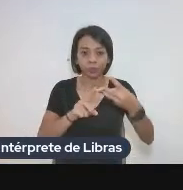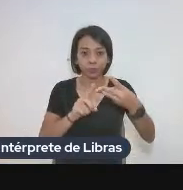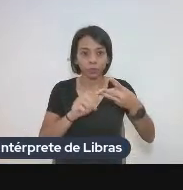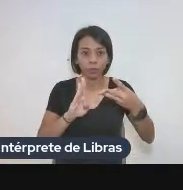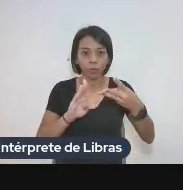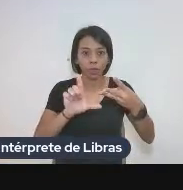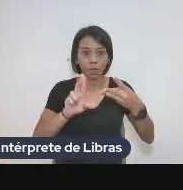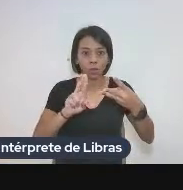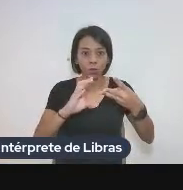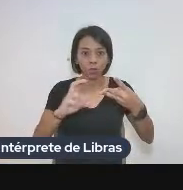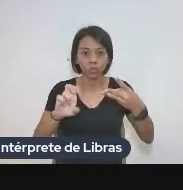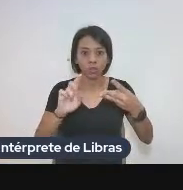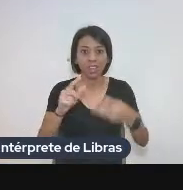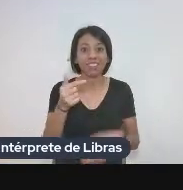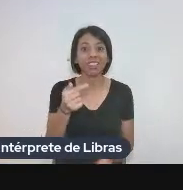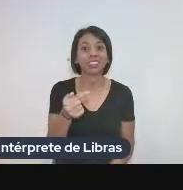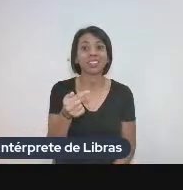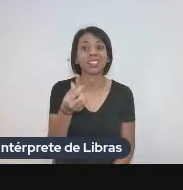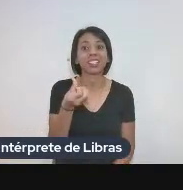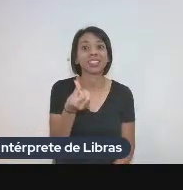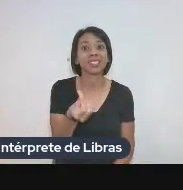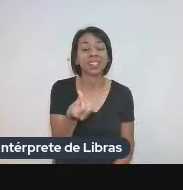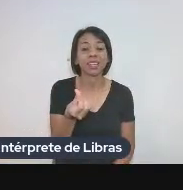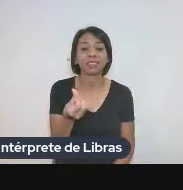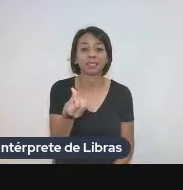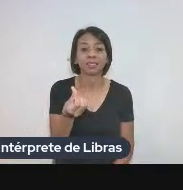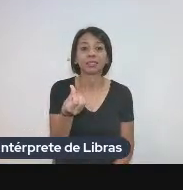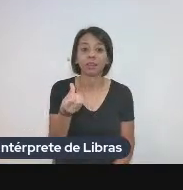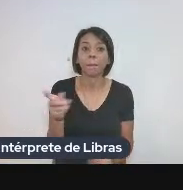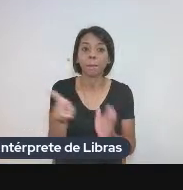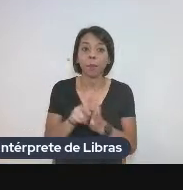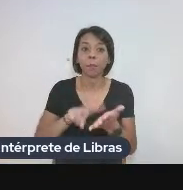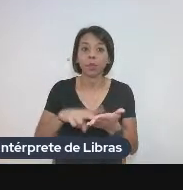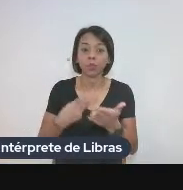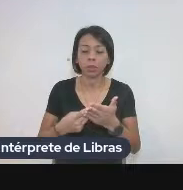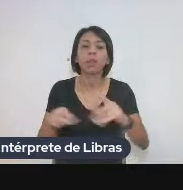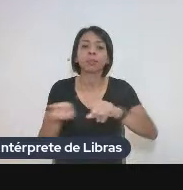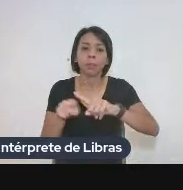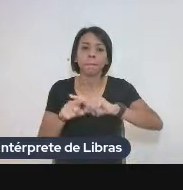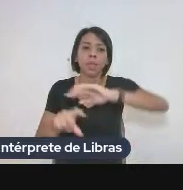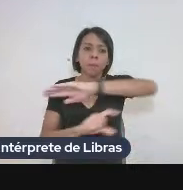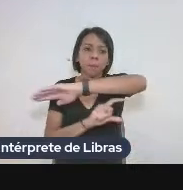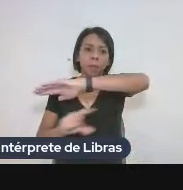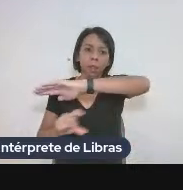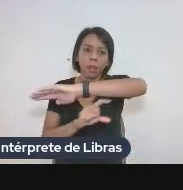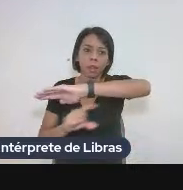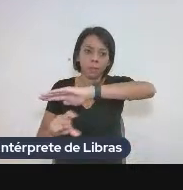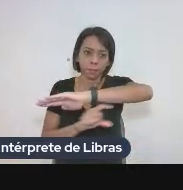são 76 notas do tradutor e aparece no rodapé da página